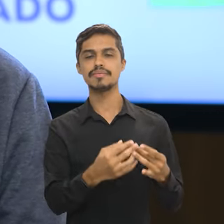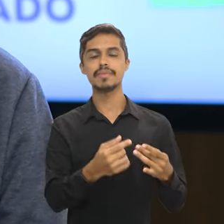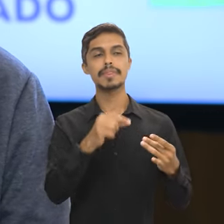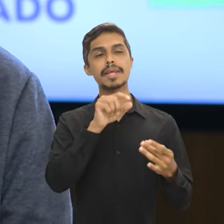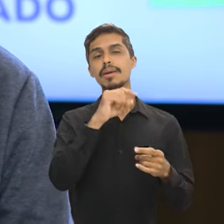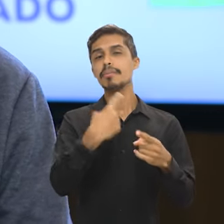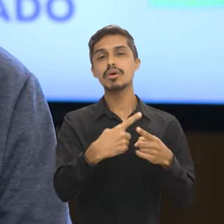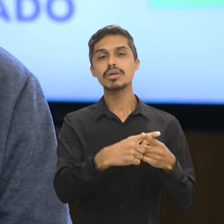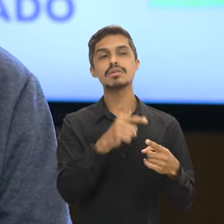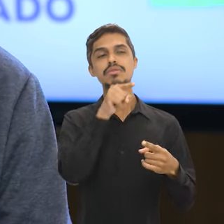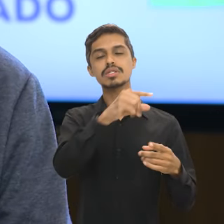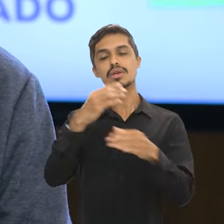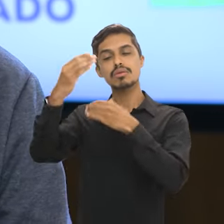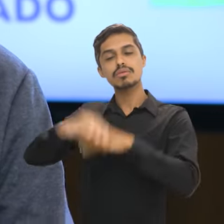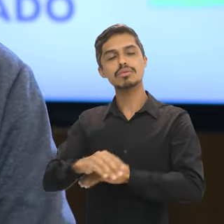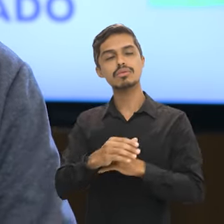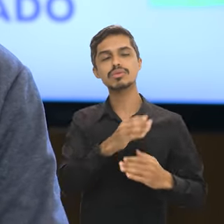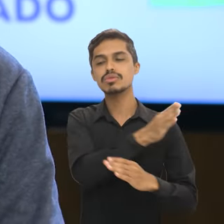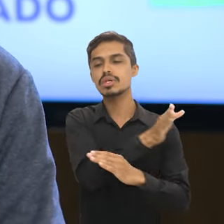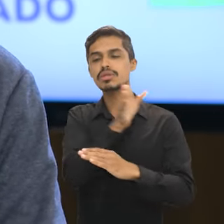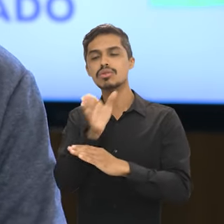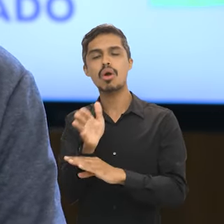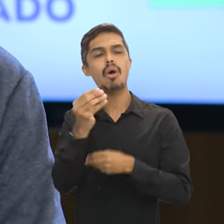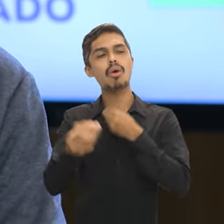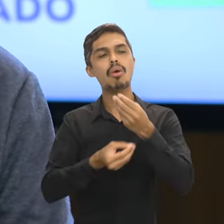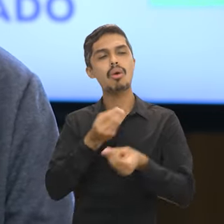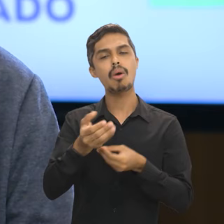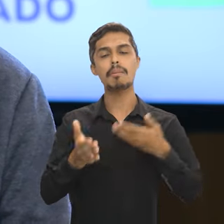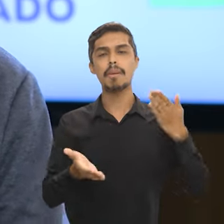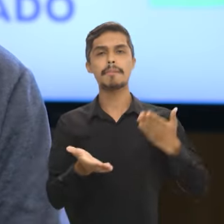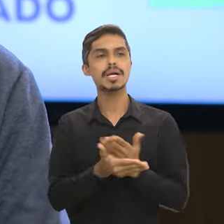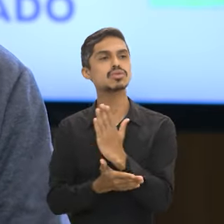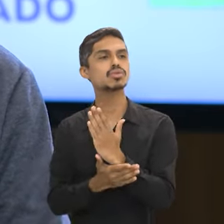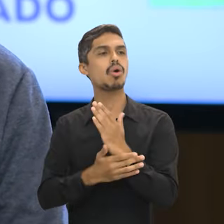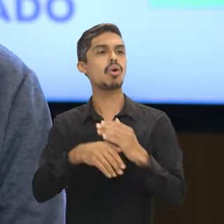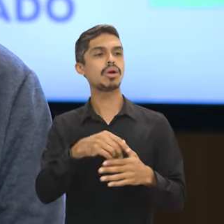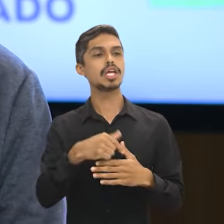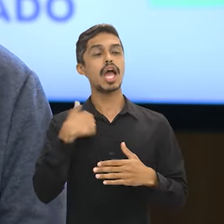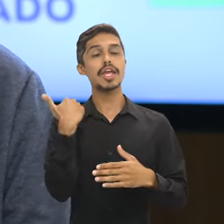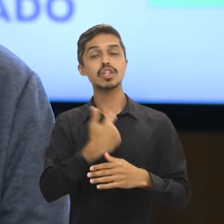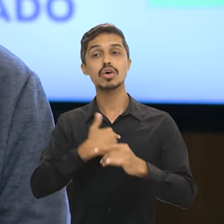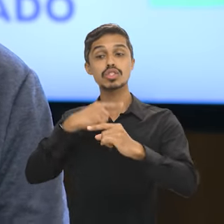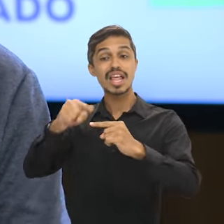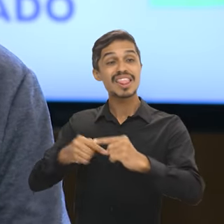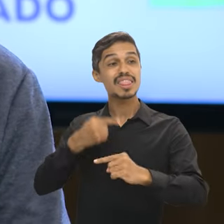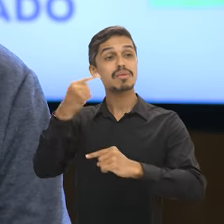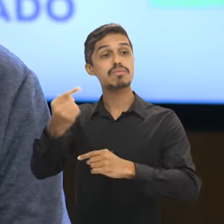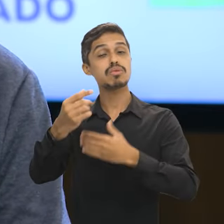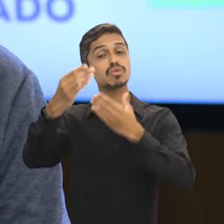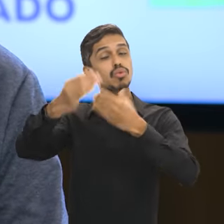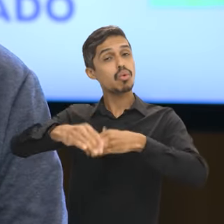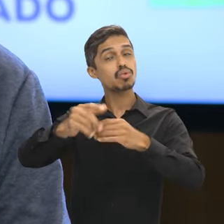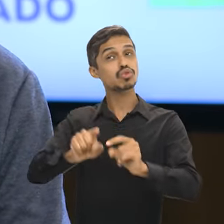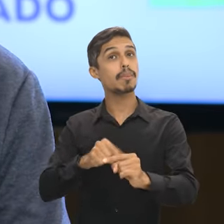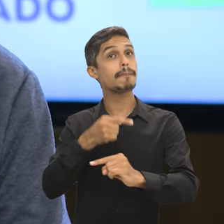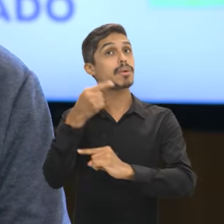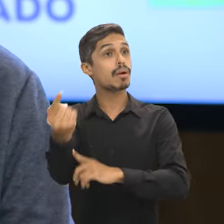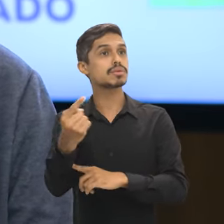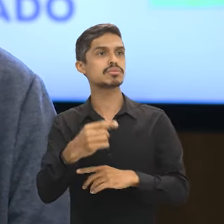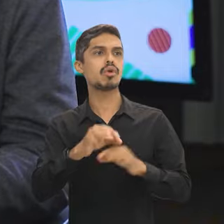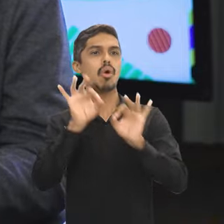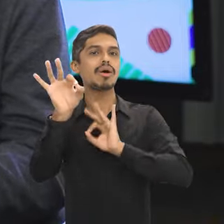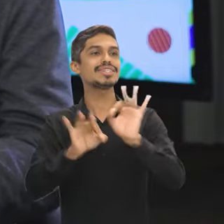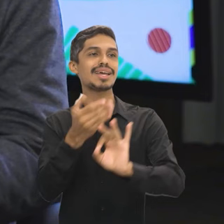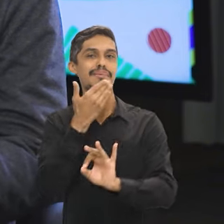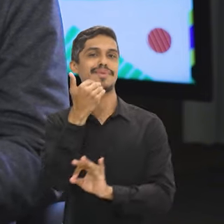afinal de contas, quem prestou o nosso concurso, quem efetivamente passou, como é que a gente pode melhorar o acesso para as próximas edições que a gente tiver.